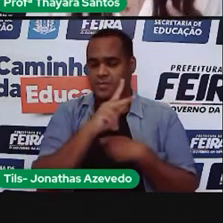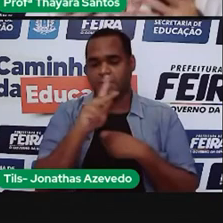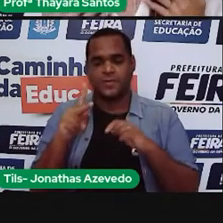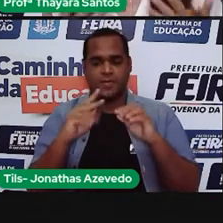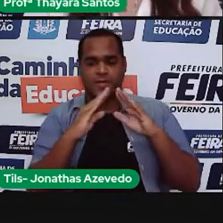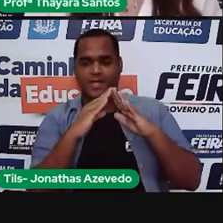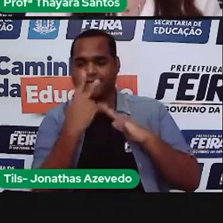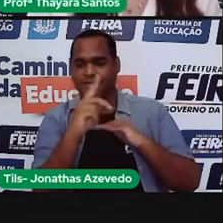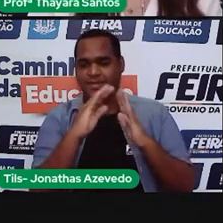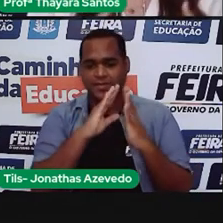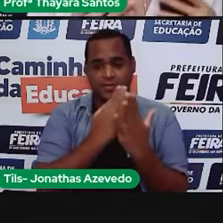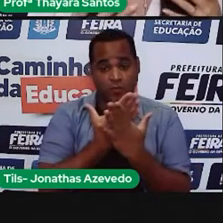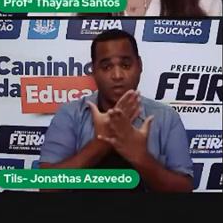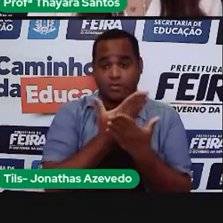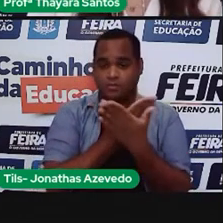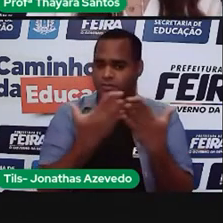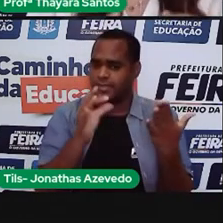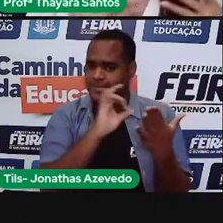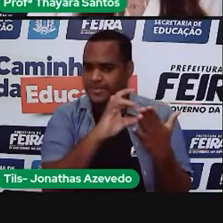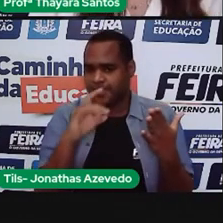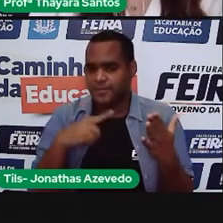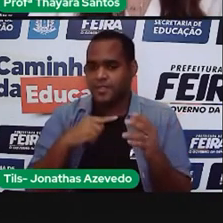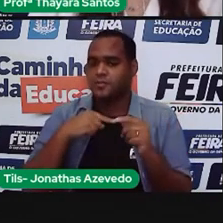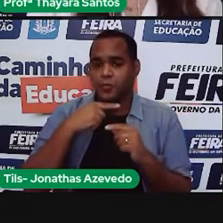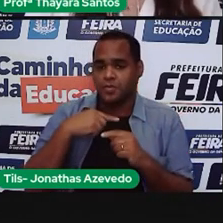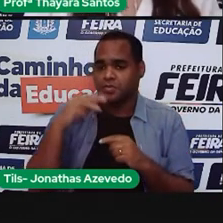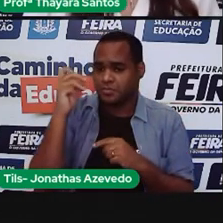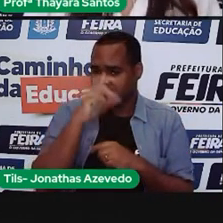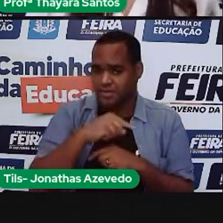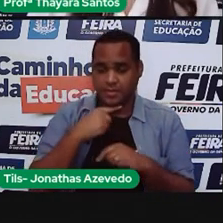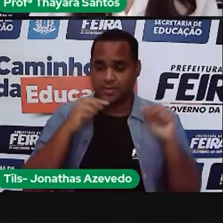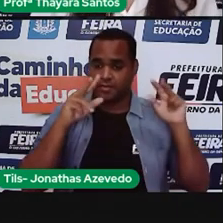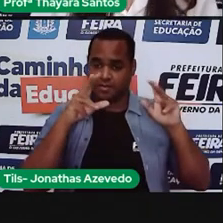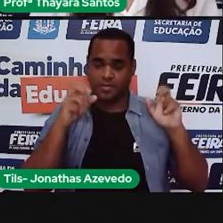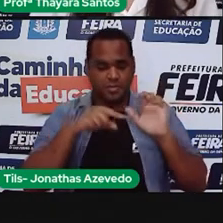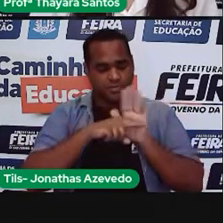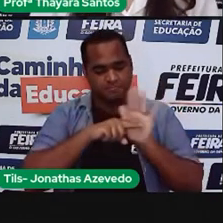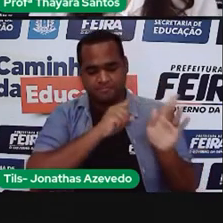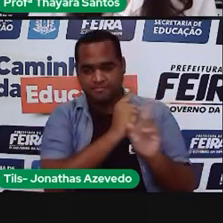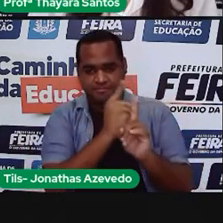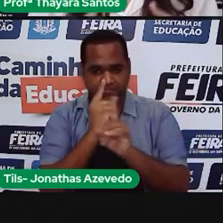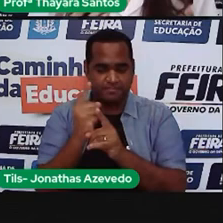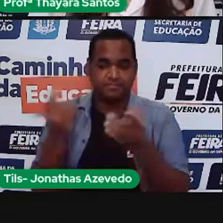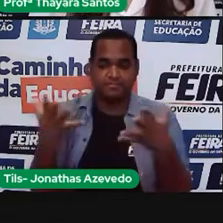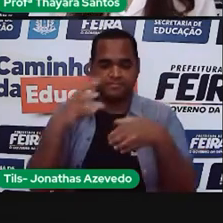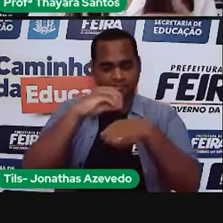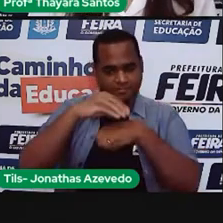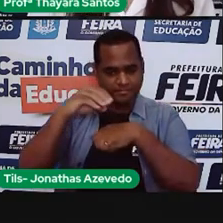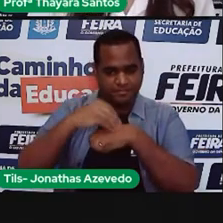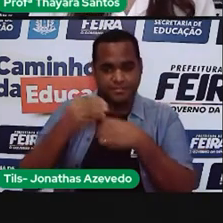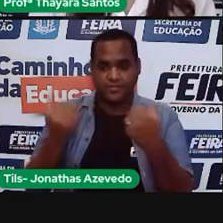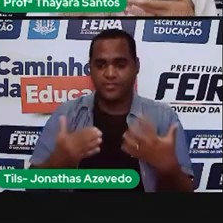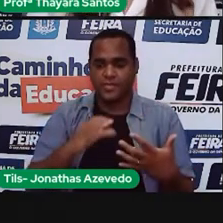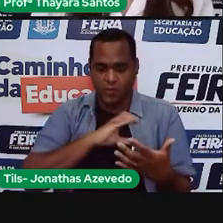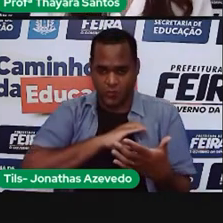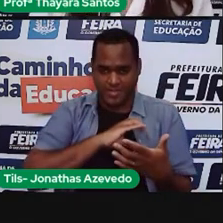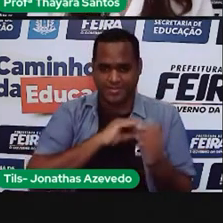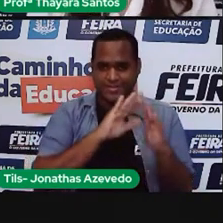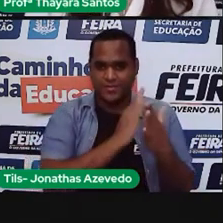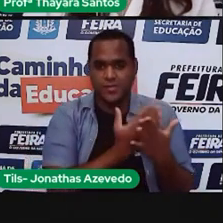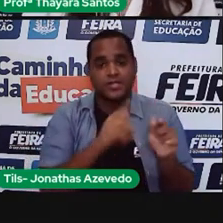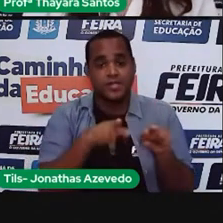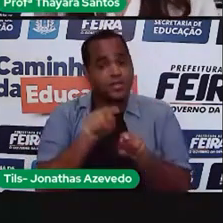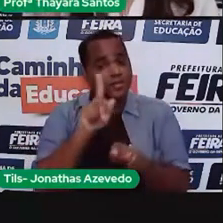vocês, da escola de vocês, vão tirar dúvidas, pesquisem mais sobre o tema, tragam essas questões para serem debatidas com os colegas de vocês e com os